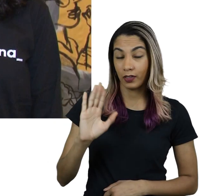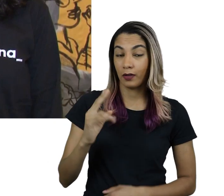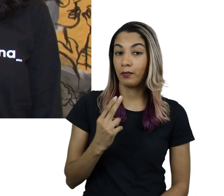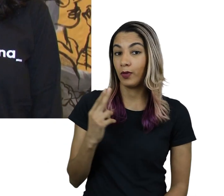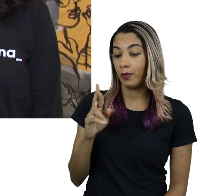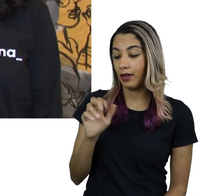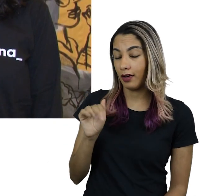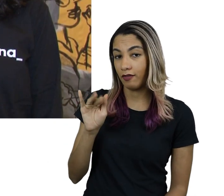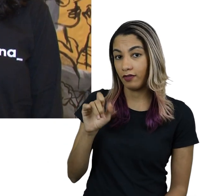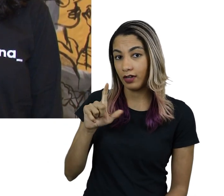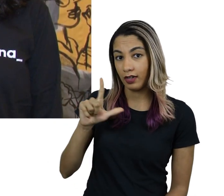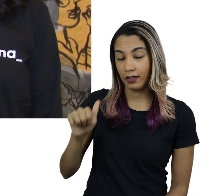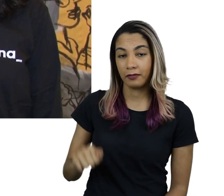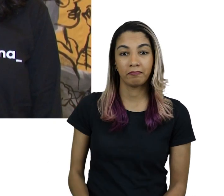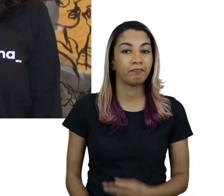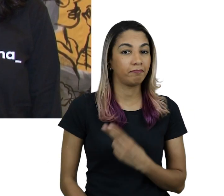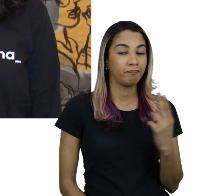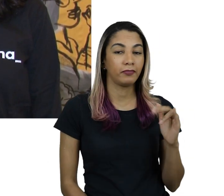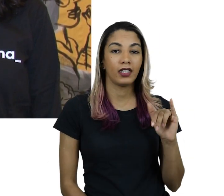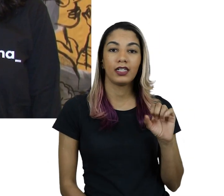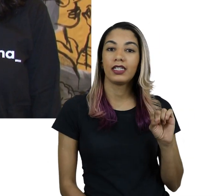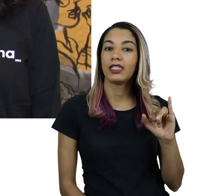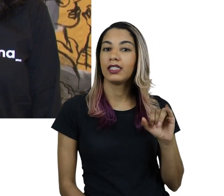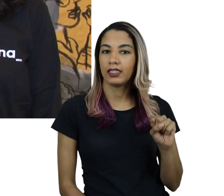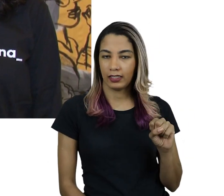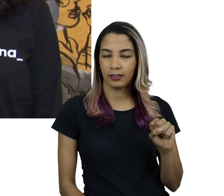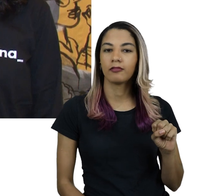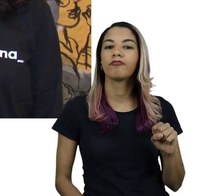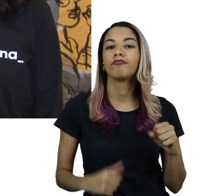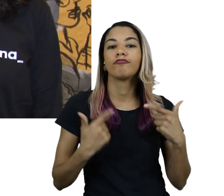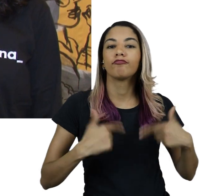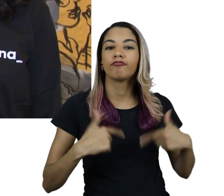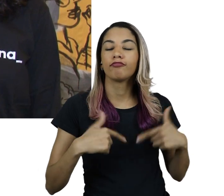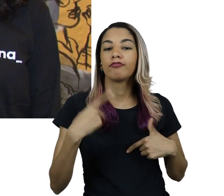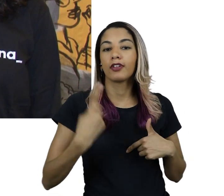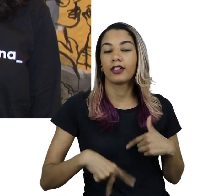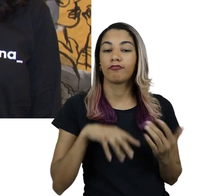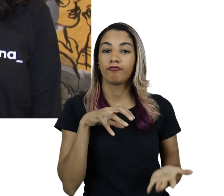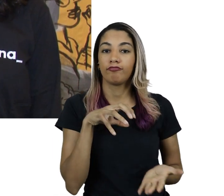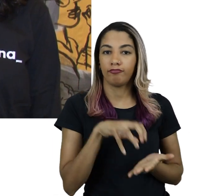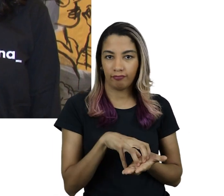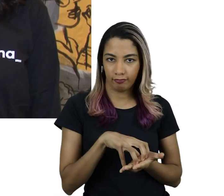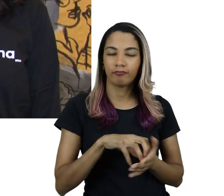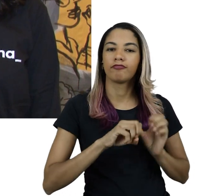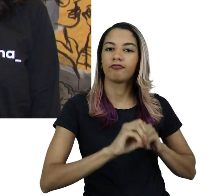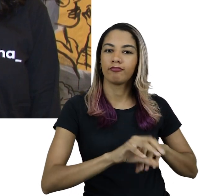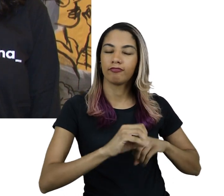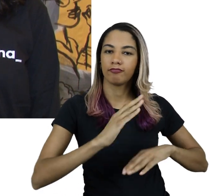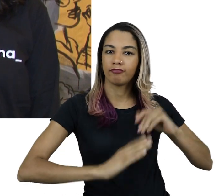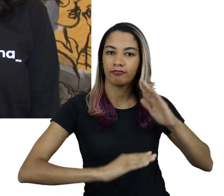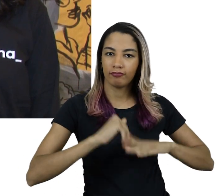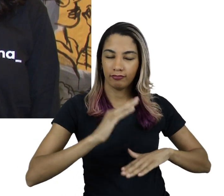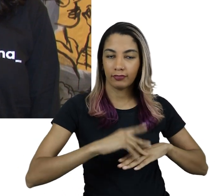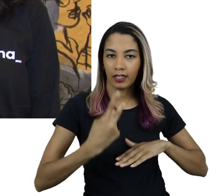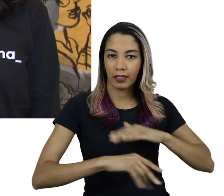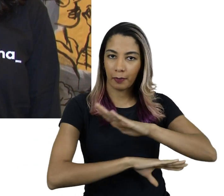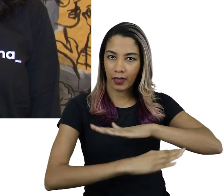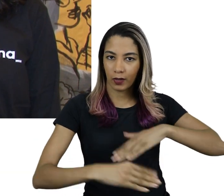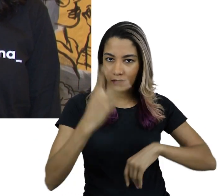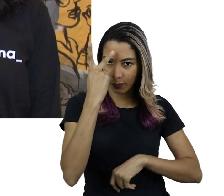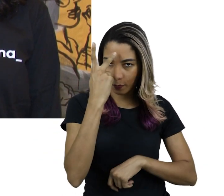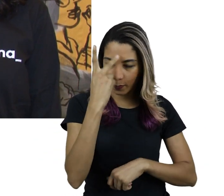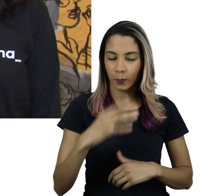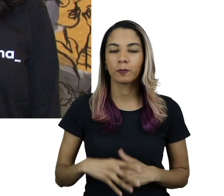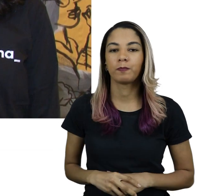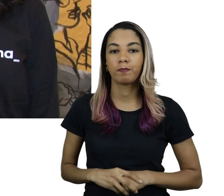Olá, me chamo Rafaela. E eu sou a Isis e trabalhamos no Núcleo de Ação Educativa da Pinacoteca